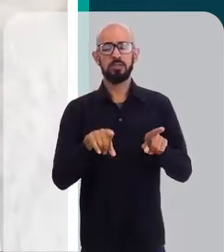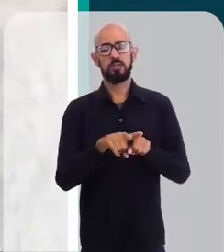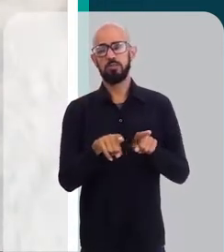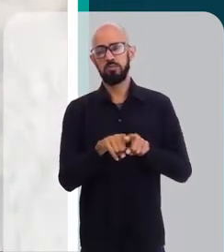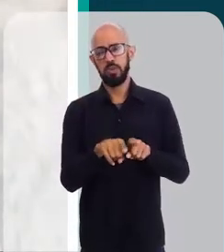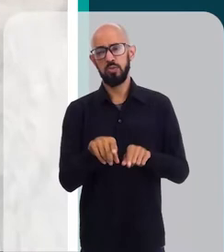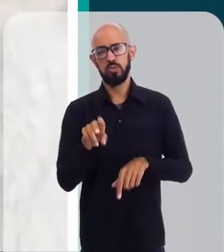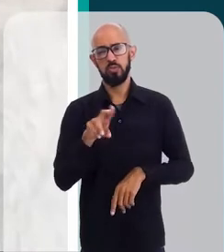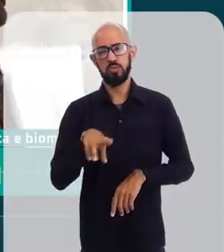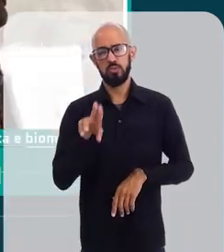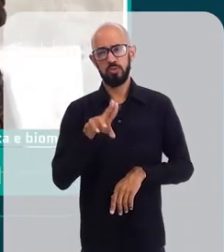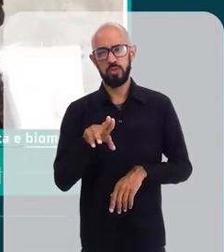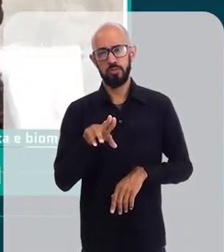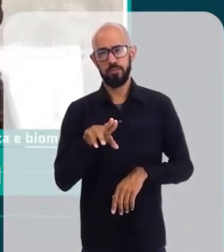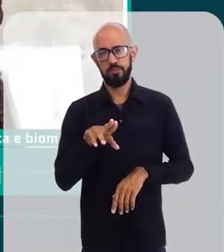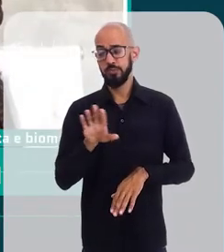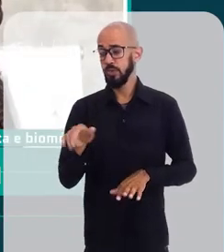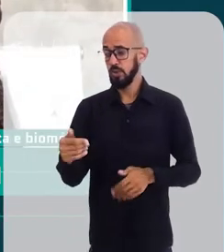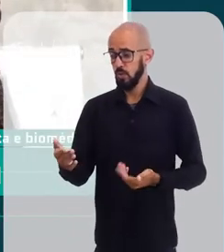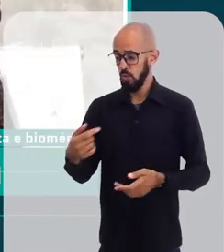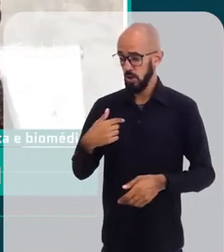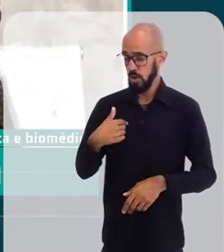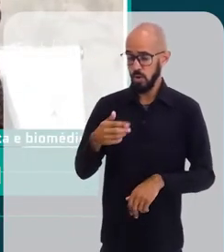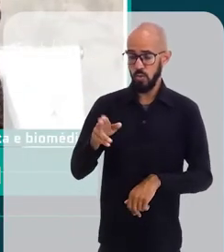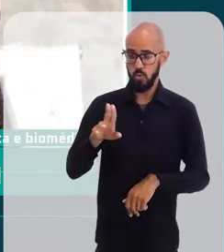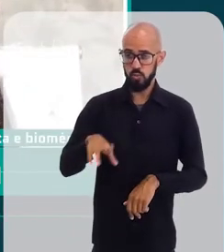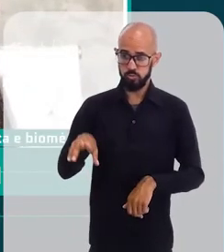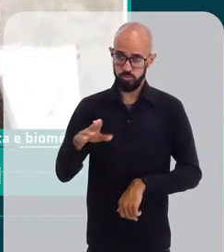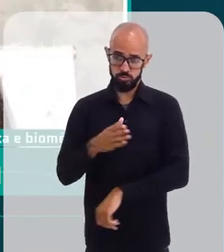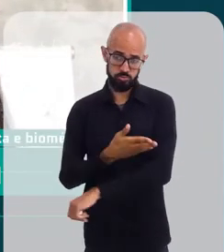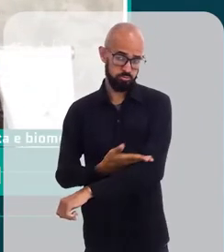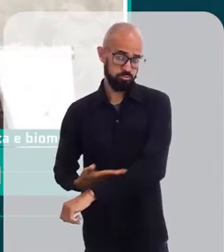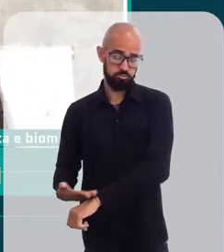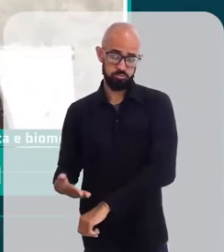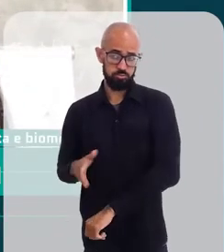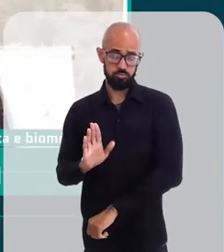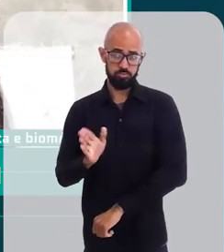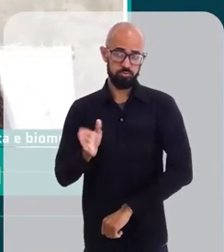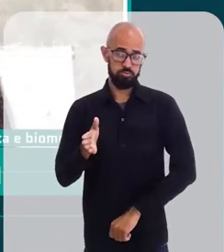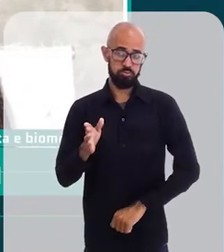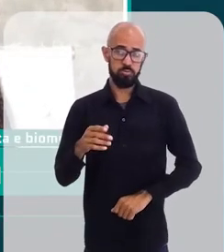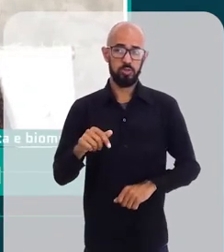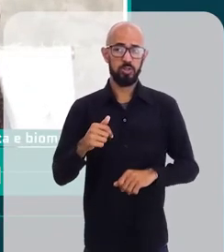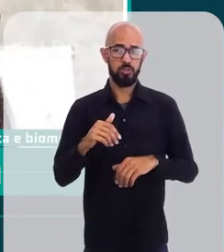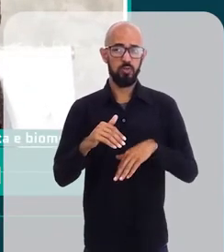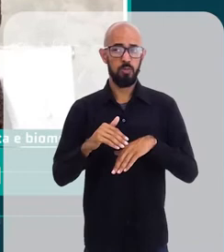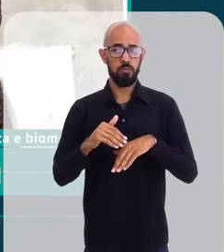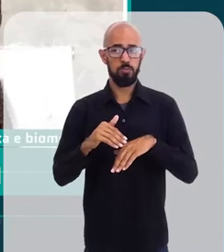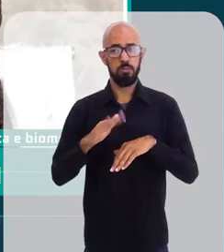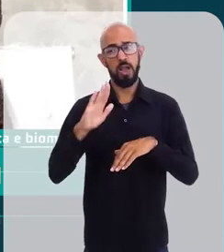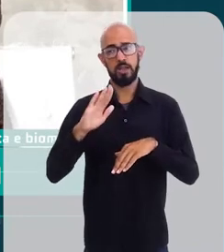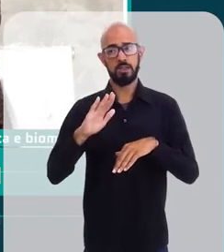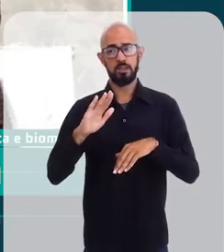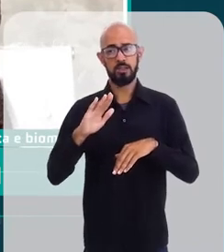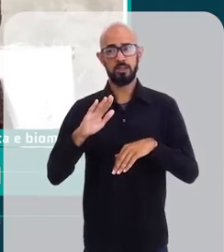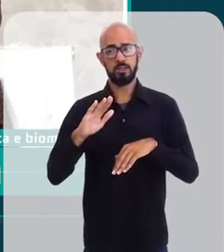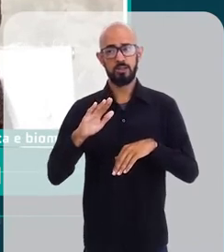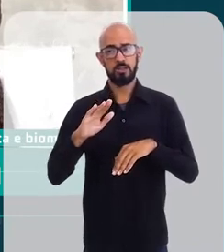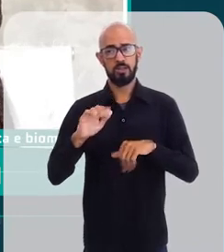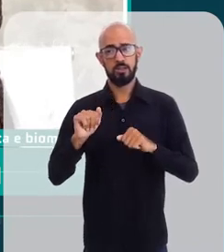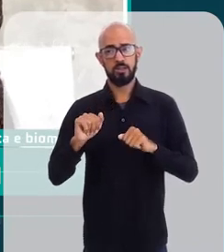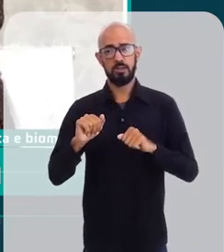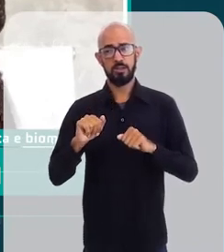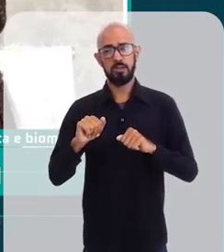a reaplicação. Eu tenho como hábito prescrever, eu vou um pouquinho mais acima,